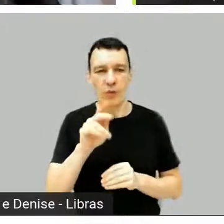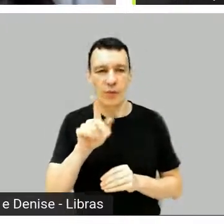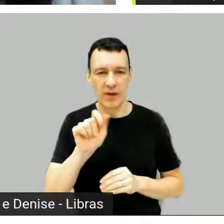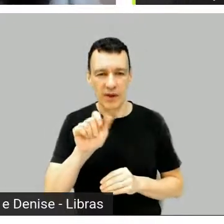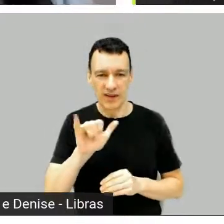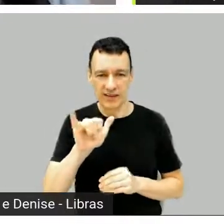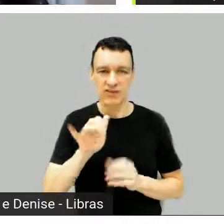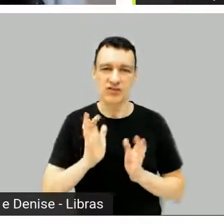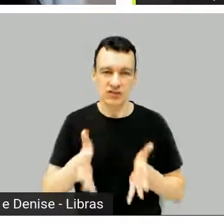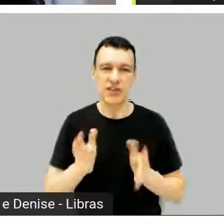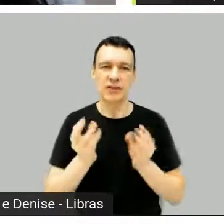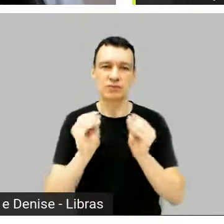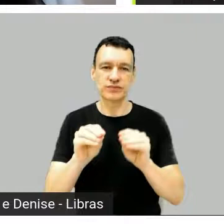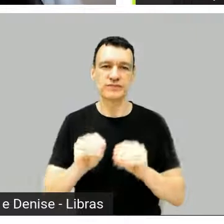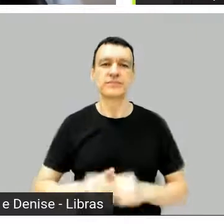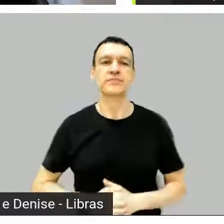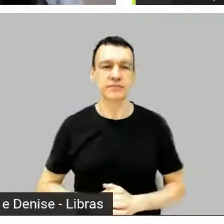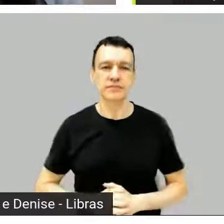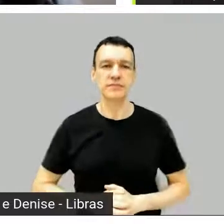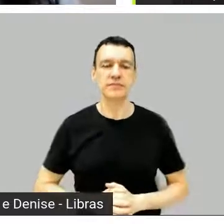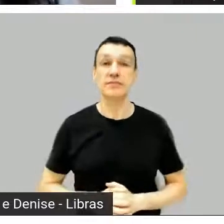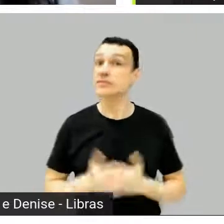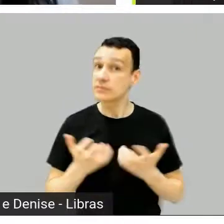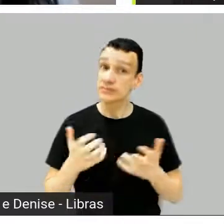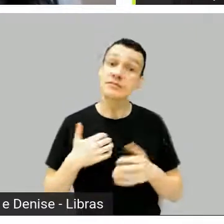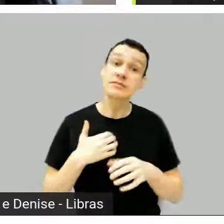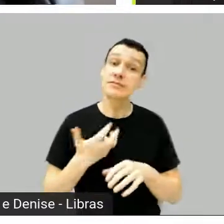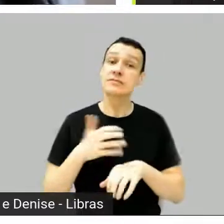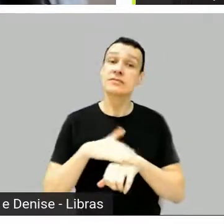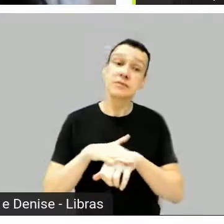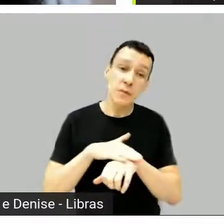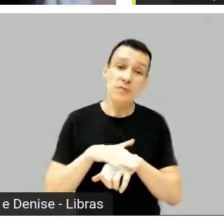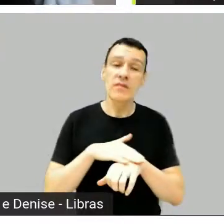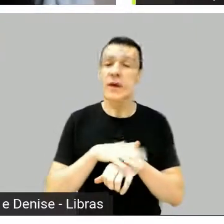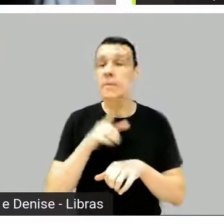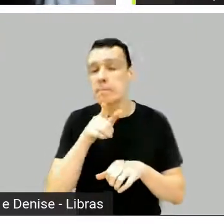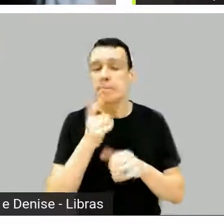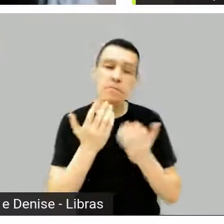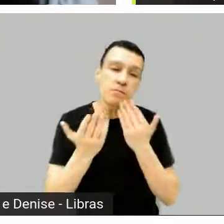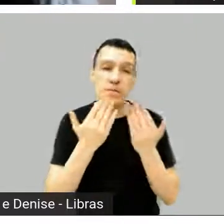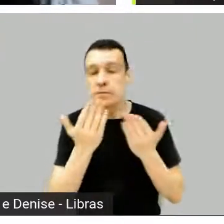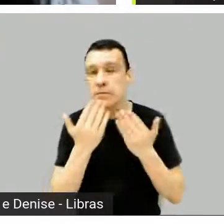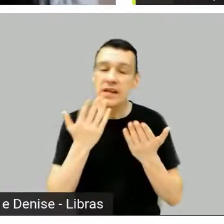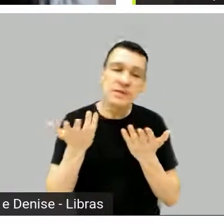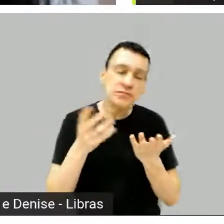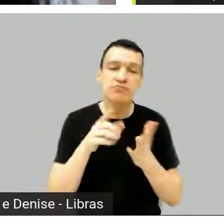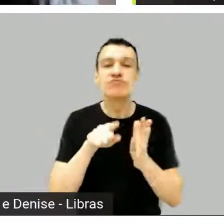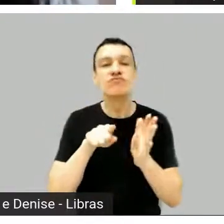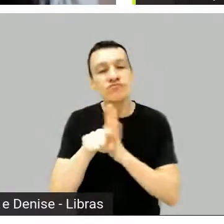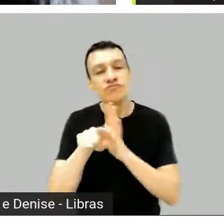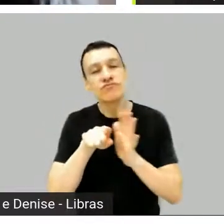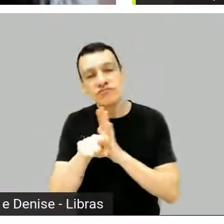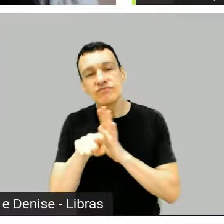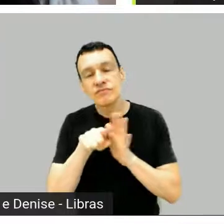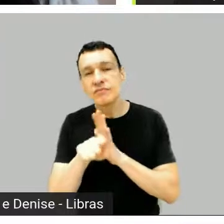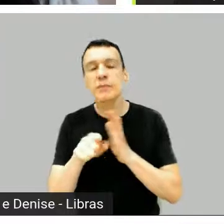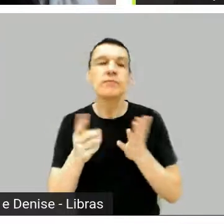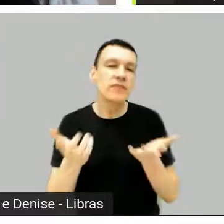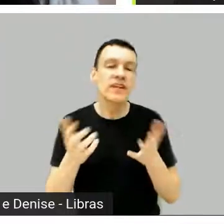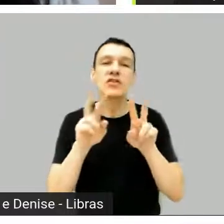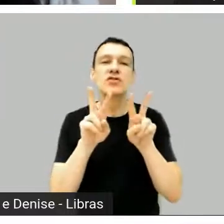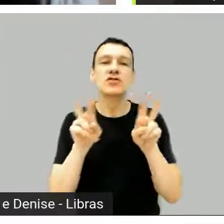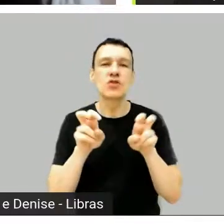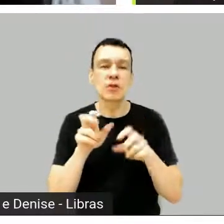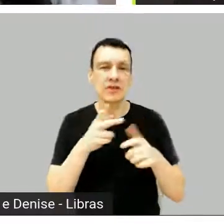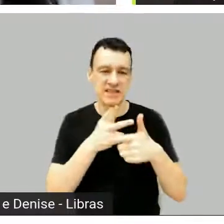queria que a gente começasse esse papo falando sobre a Garota da Moto.